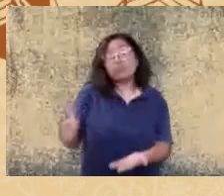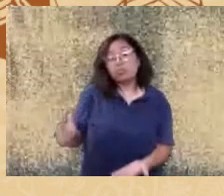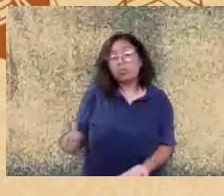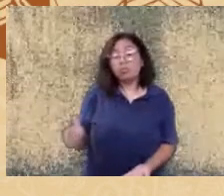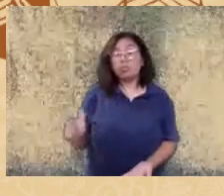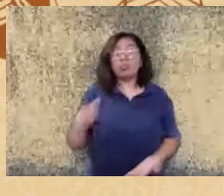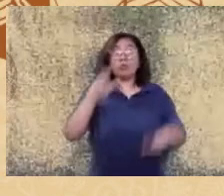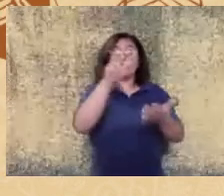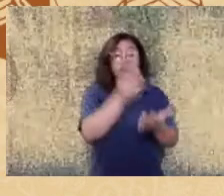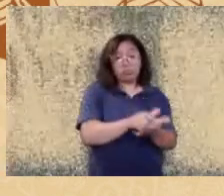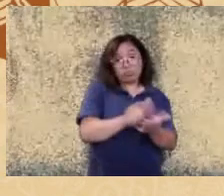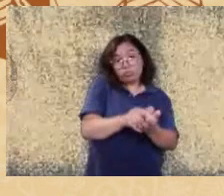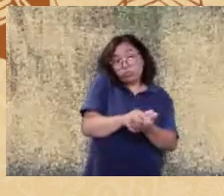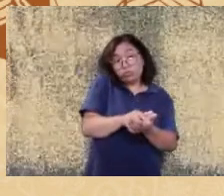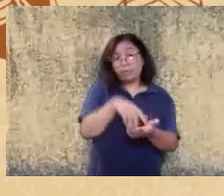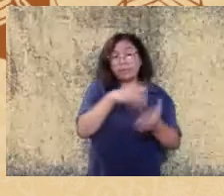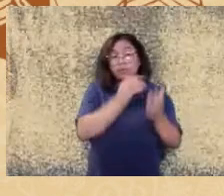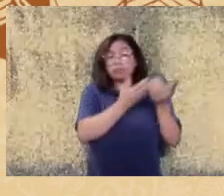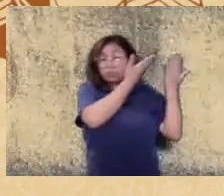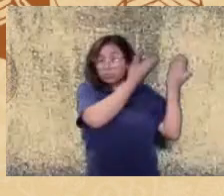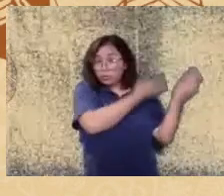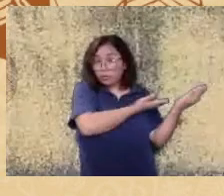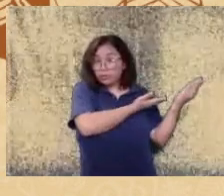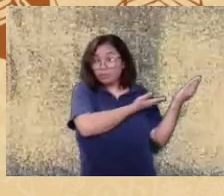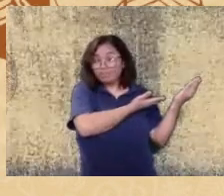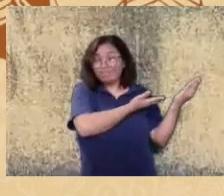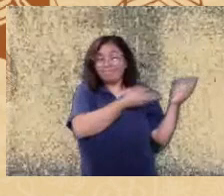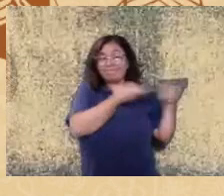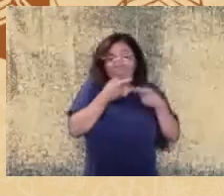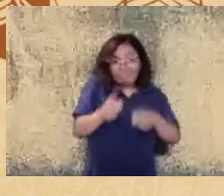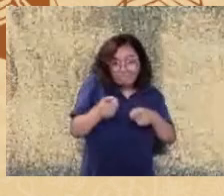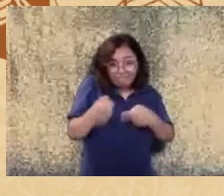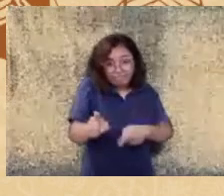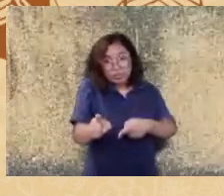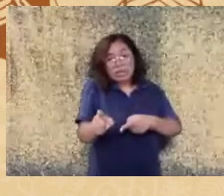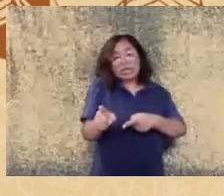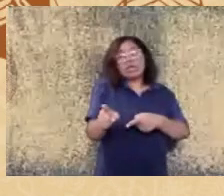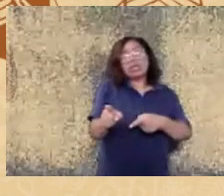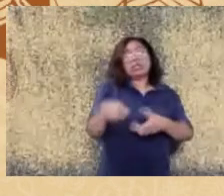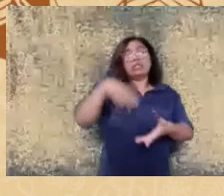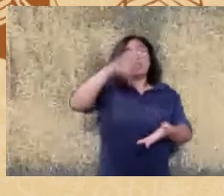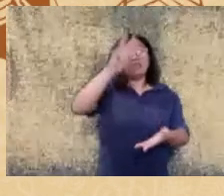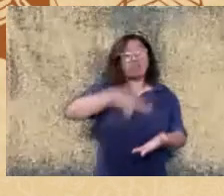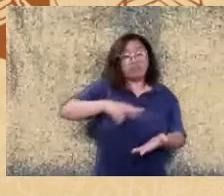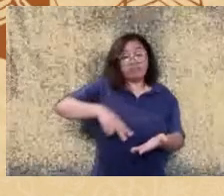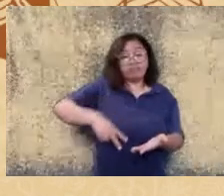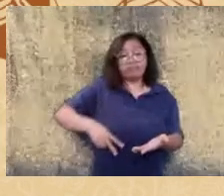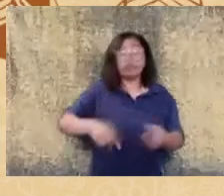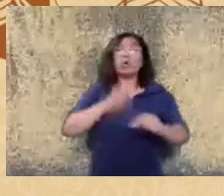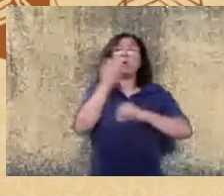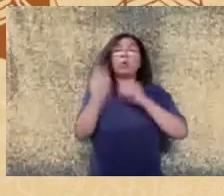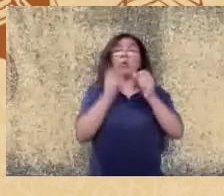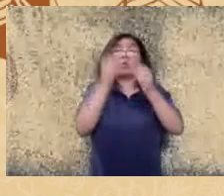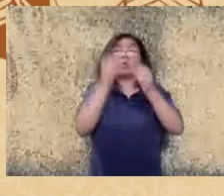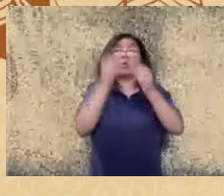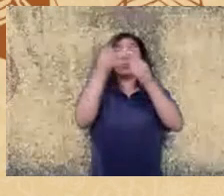em que eles fazem uma crítica pesada sobre o trabalho de Kanazawa e chama atenção mais uma vez para esse banco de dados de Lean